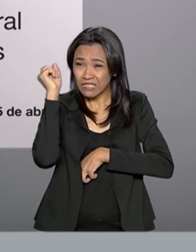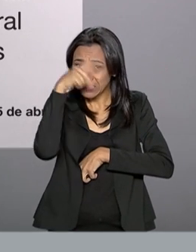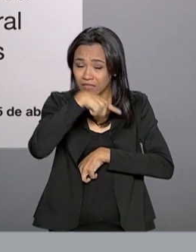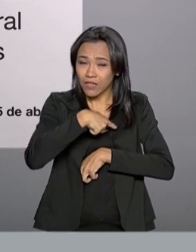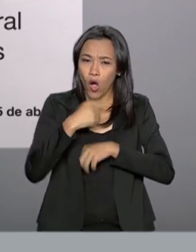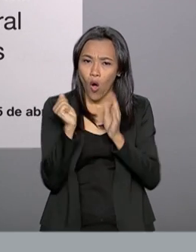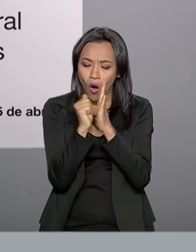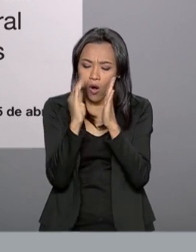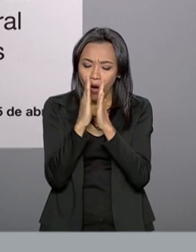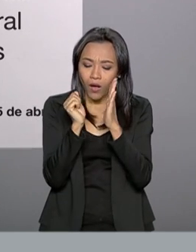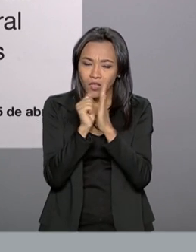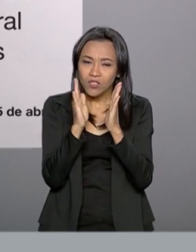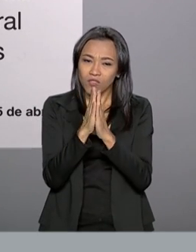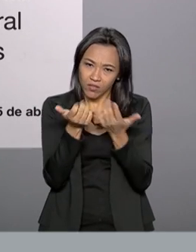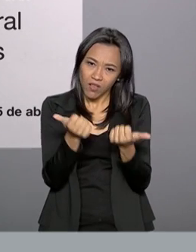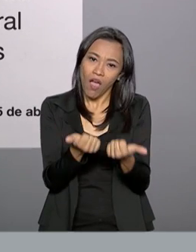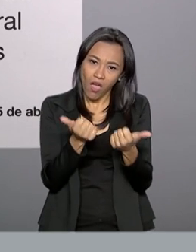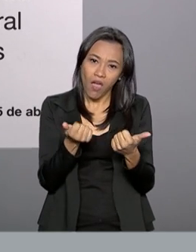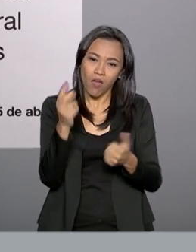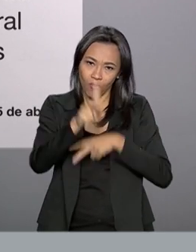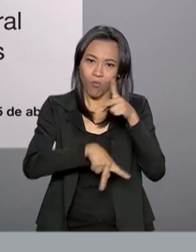as orações estão com o povo francês.